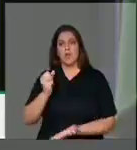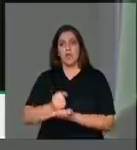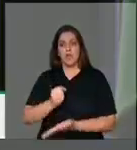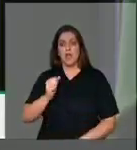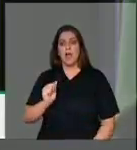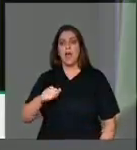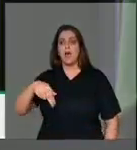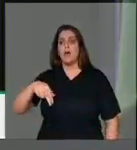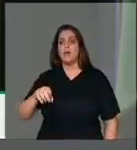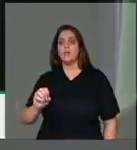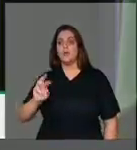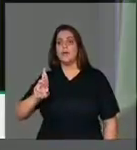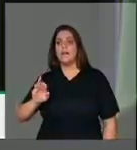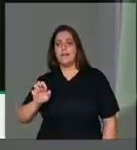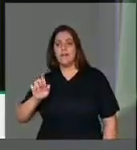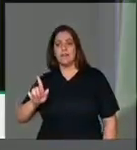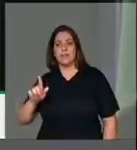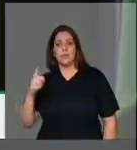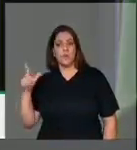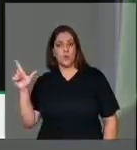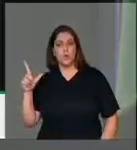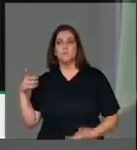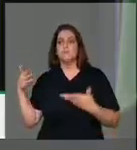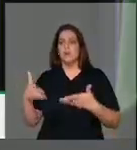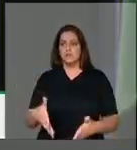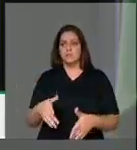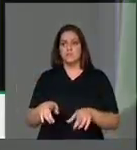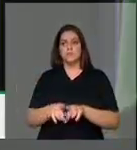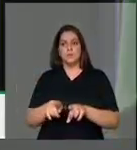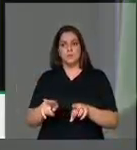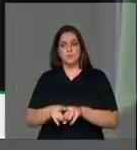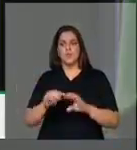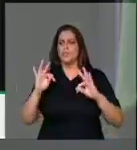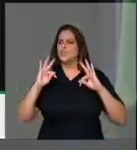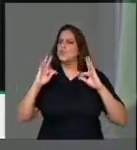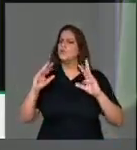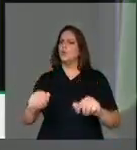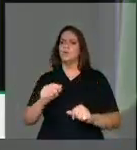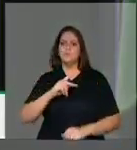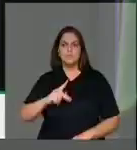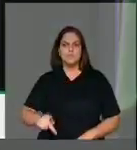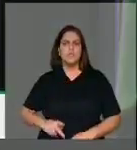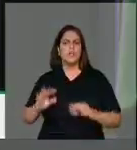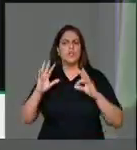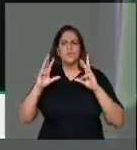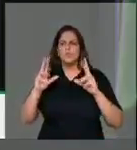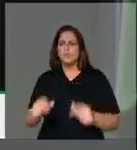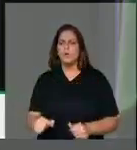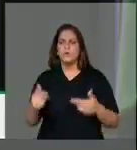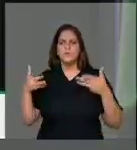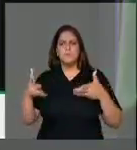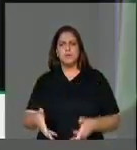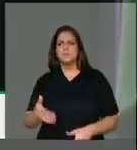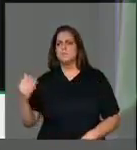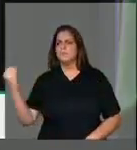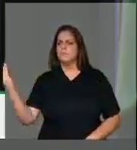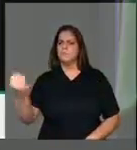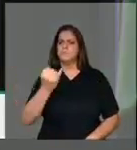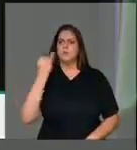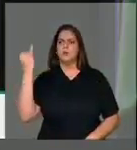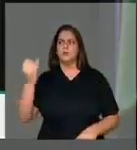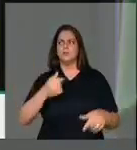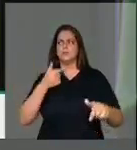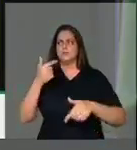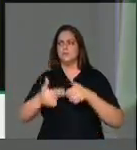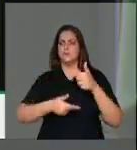Noreg também que se fez presente, o presidente Bacelá, e todos que fazem parte desse grande trabalho, importante